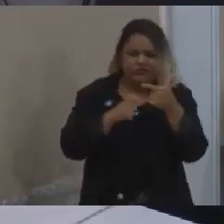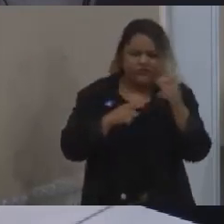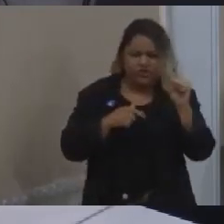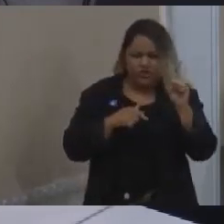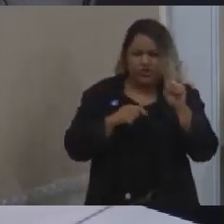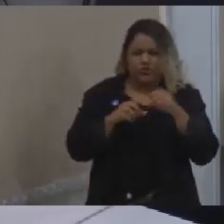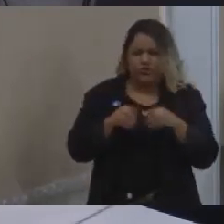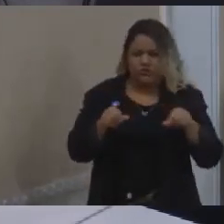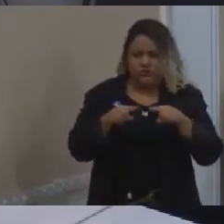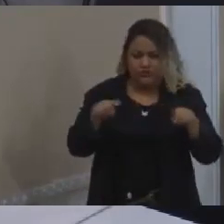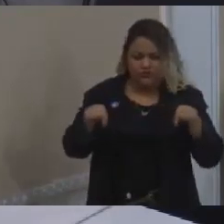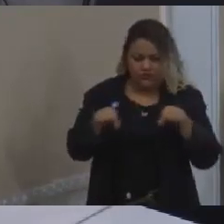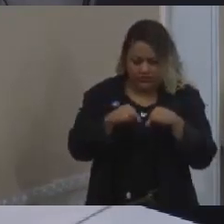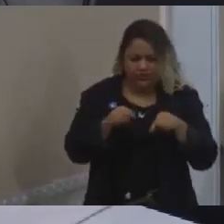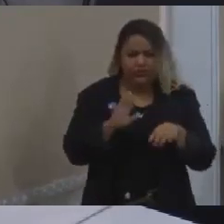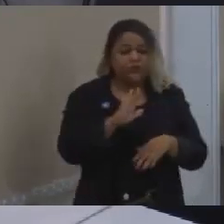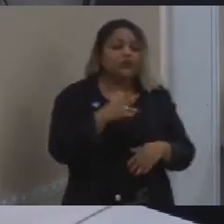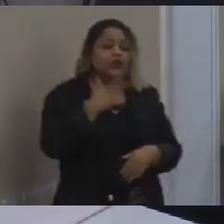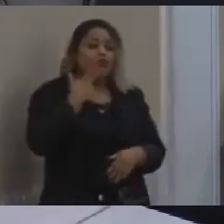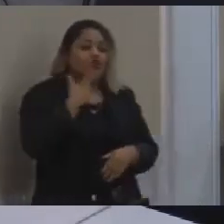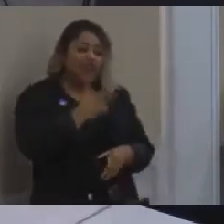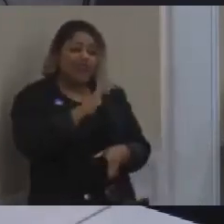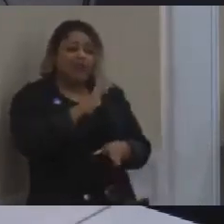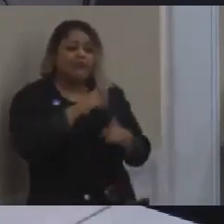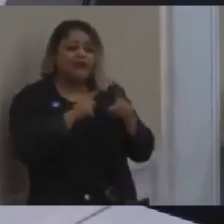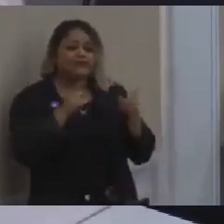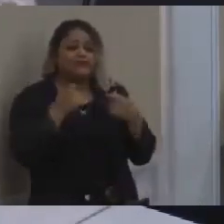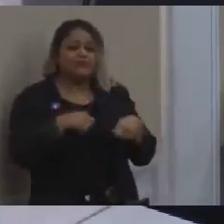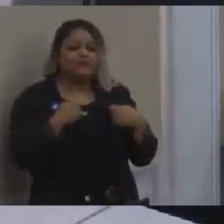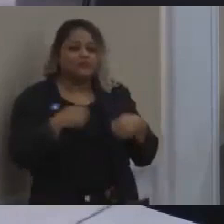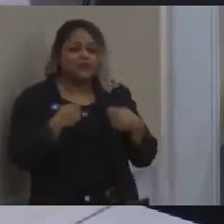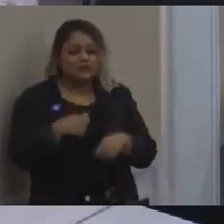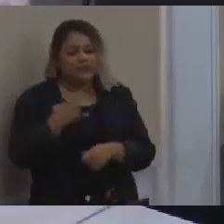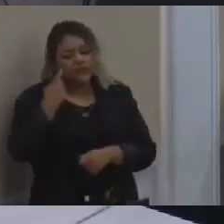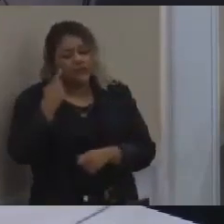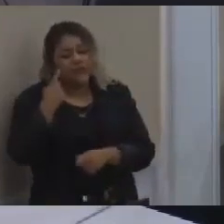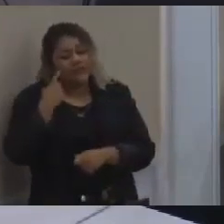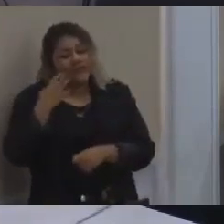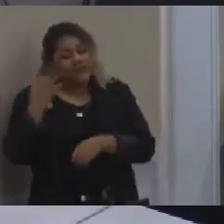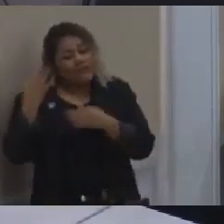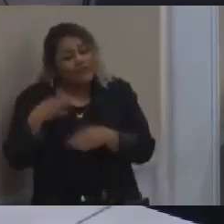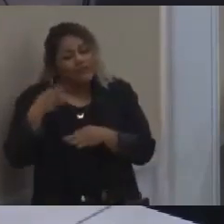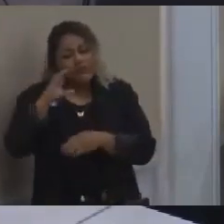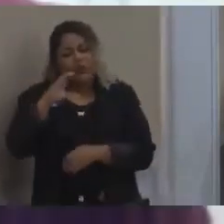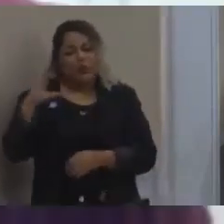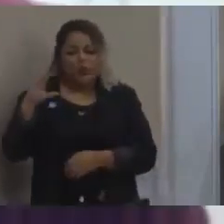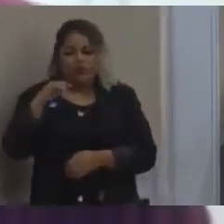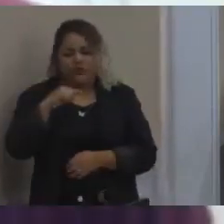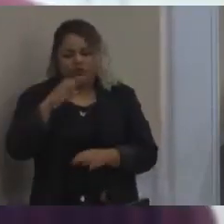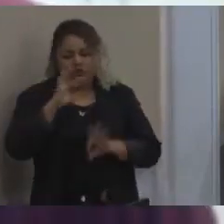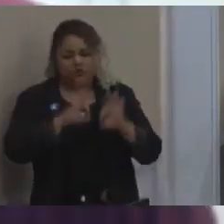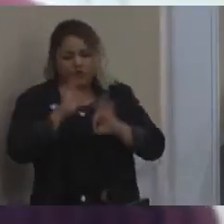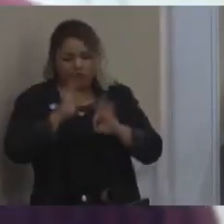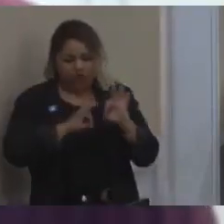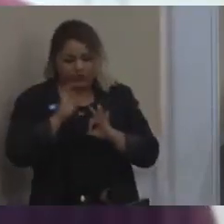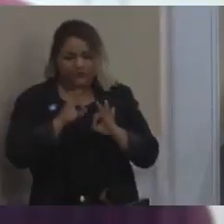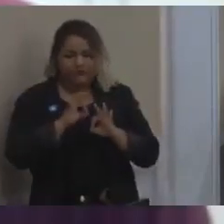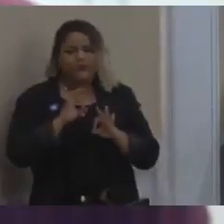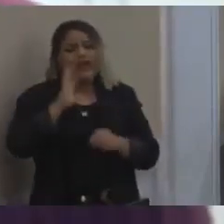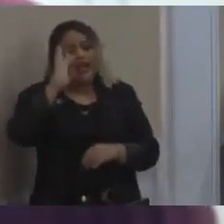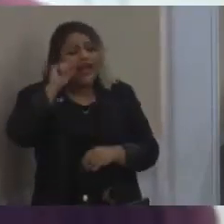eu vou afirmar aqui, mas a gente depois tem que confirmar com a coordenação lá do plano. Mas eu acho que não, porque a demanda de